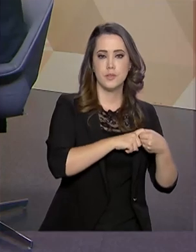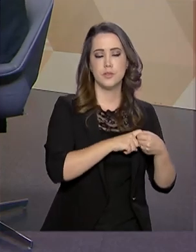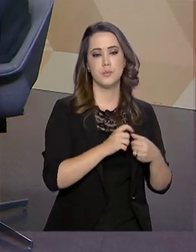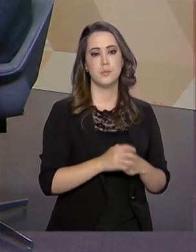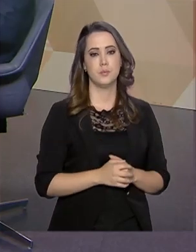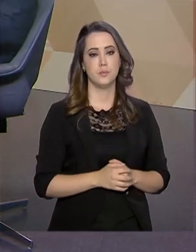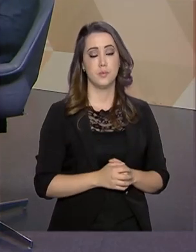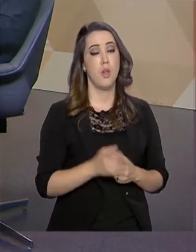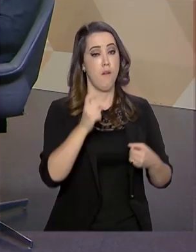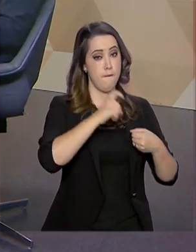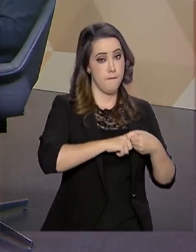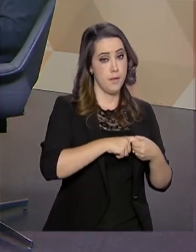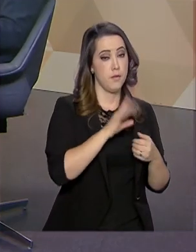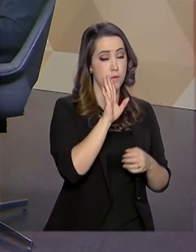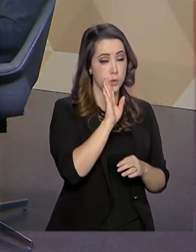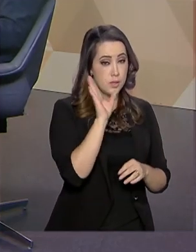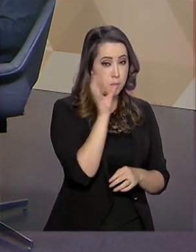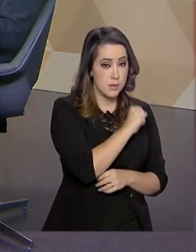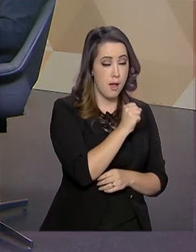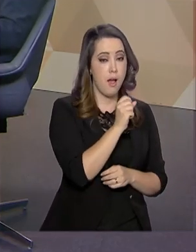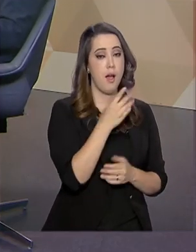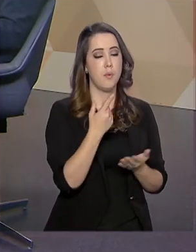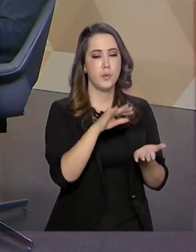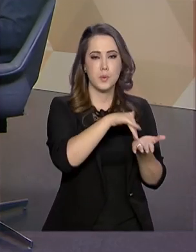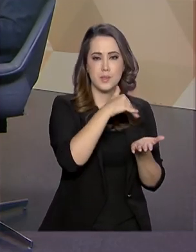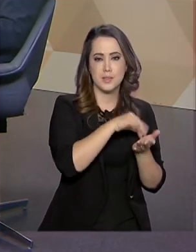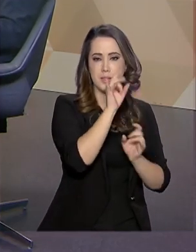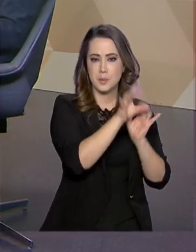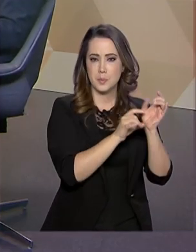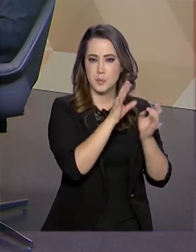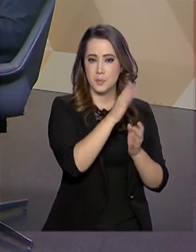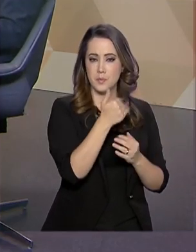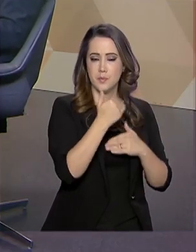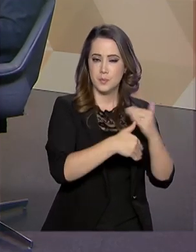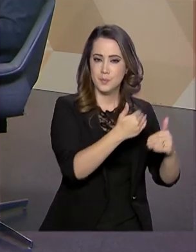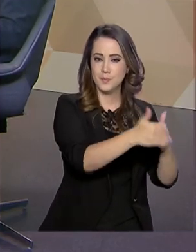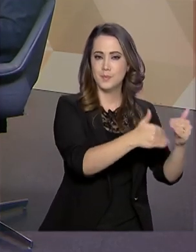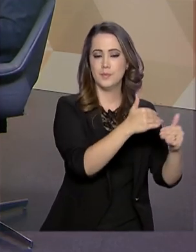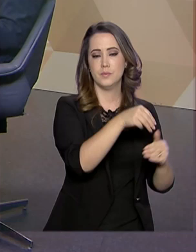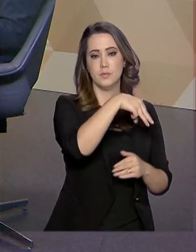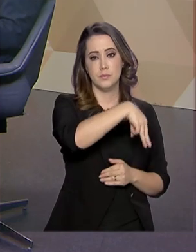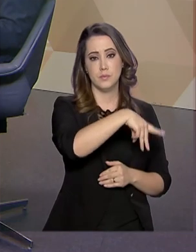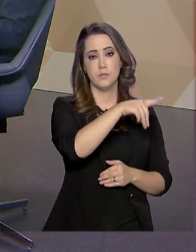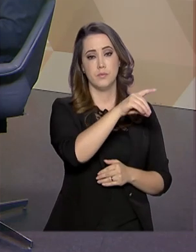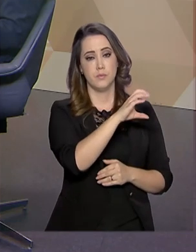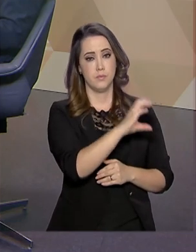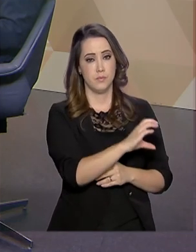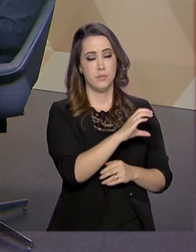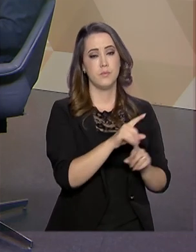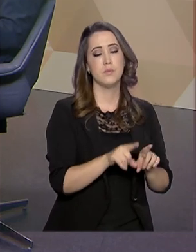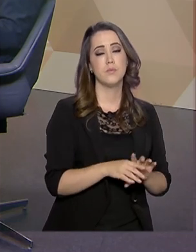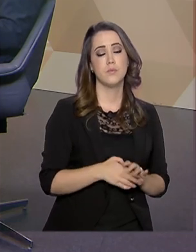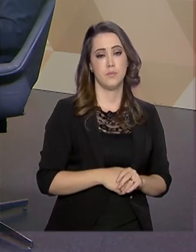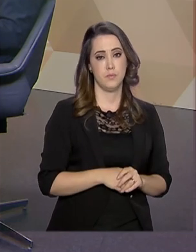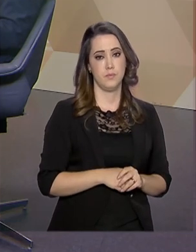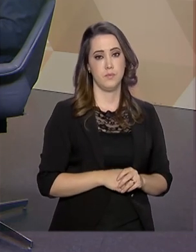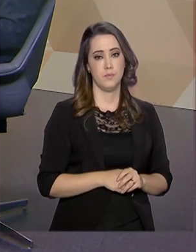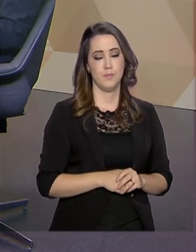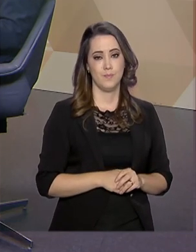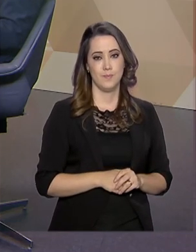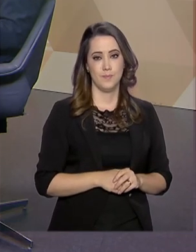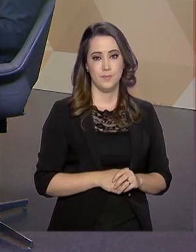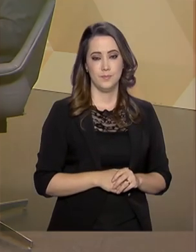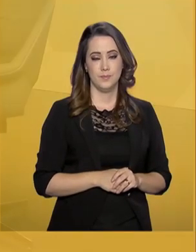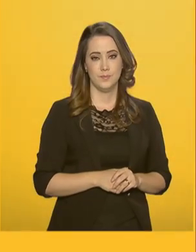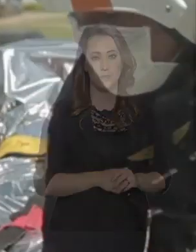Voltamos em instantes com o secretário especial de desenvolvimento social do Ministério da Cidadania, Lelo